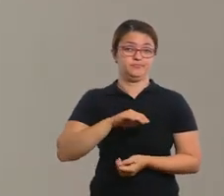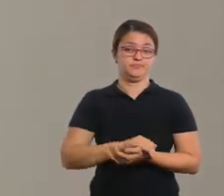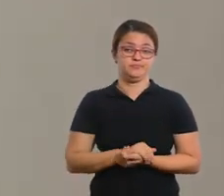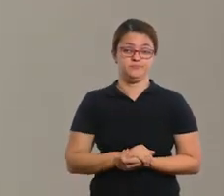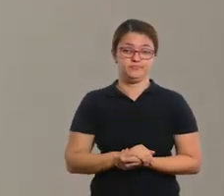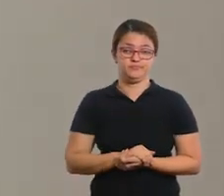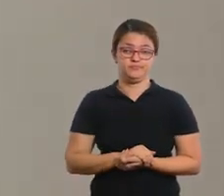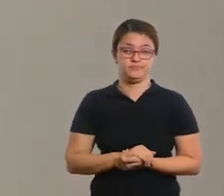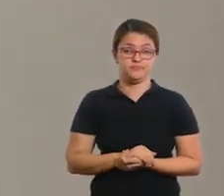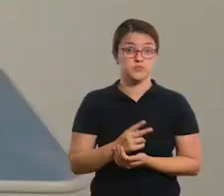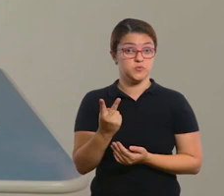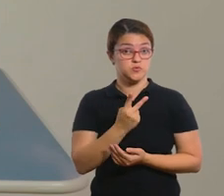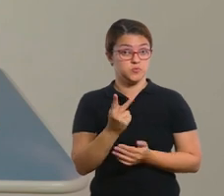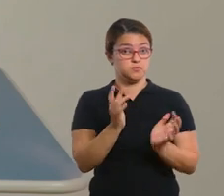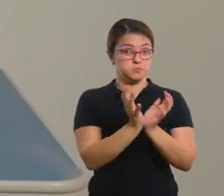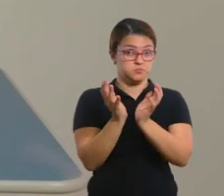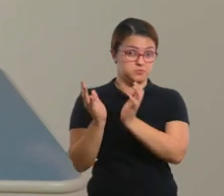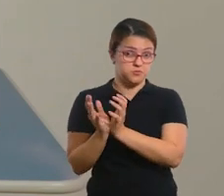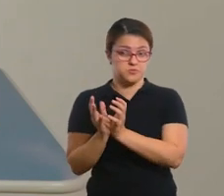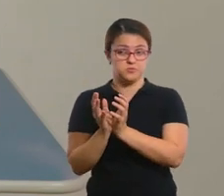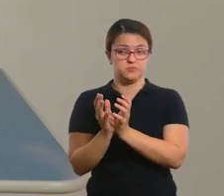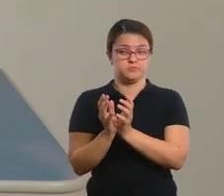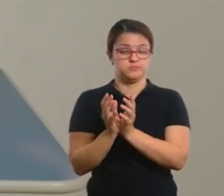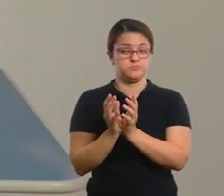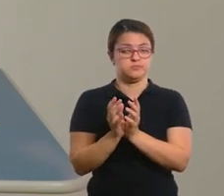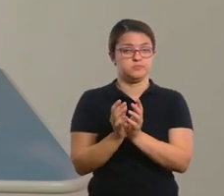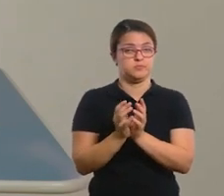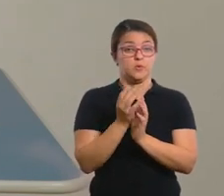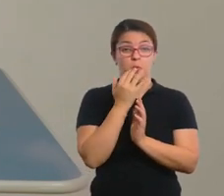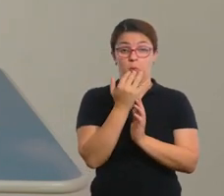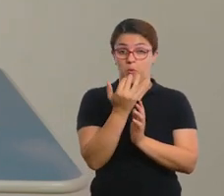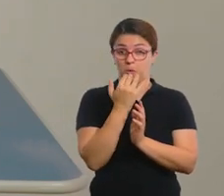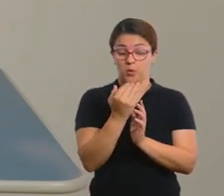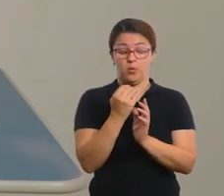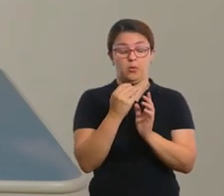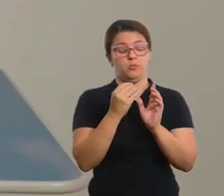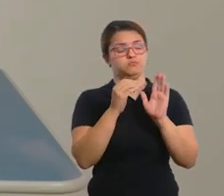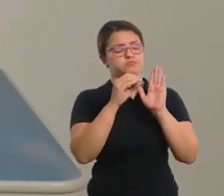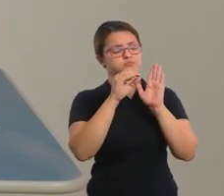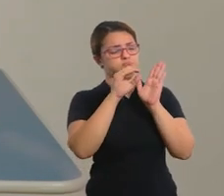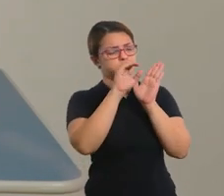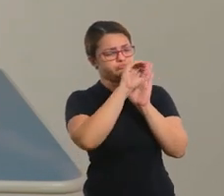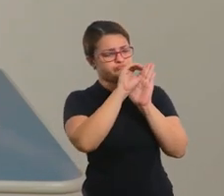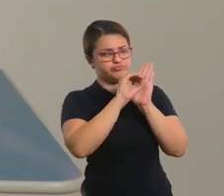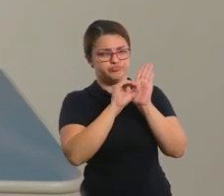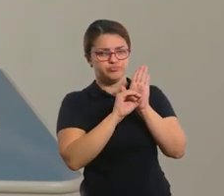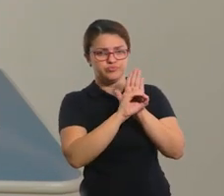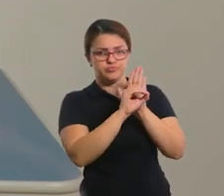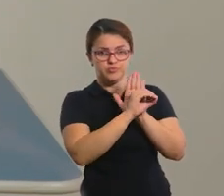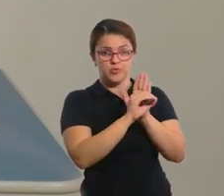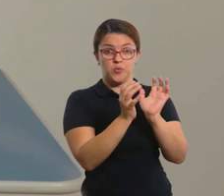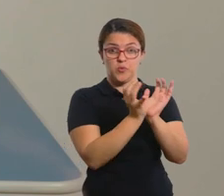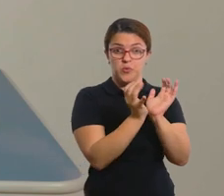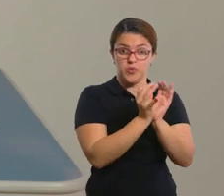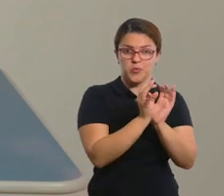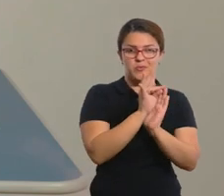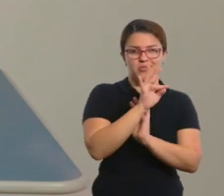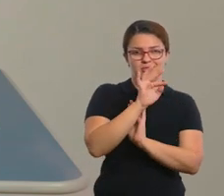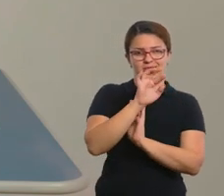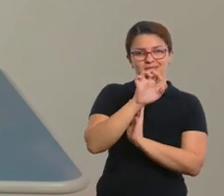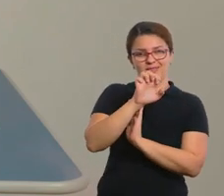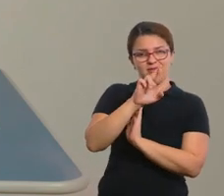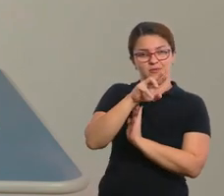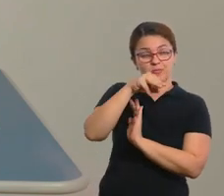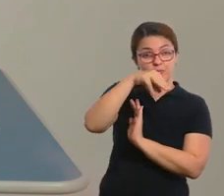os dois termos irão analisar essa paleta de cores. Porém, o termo 1 irá registrar